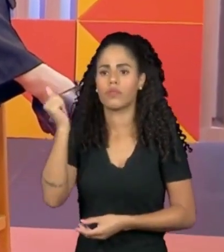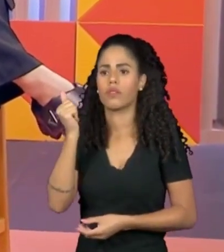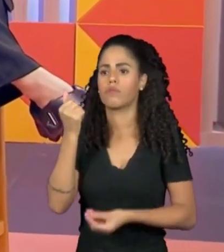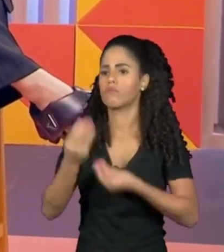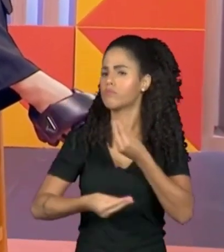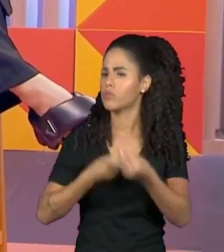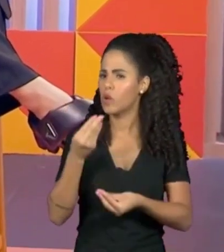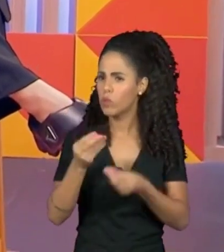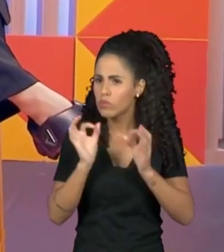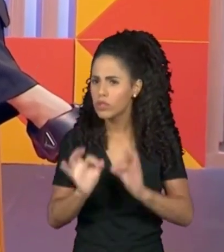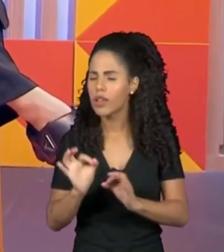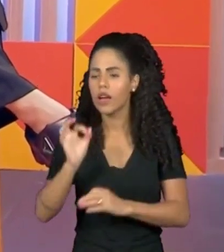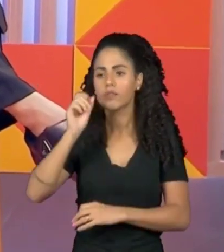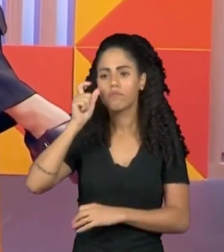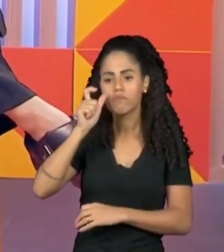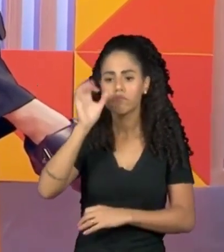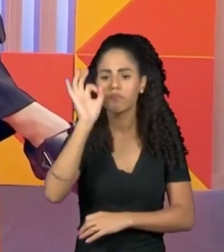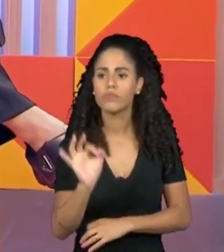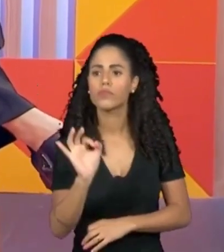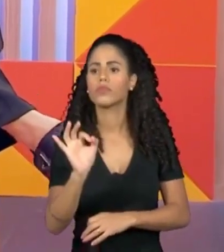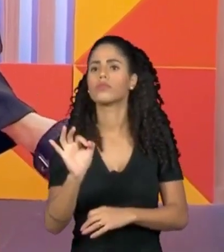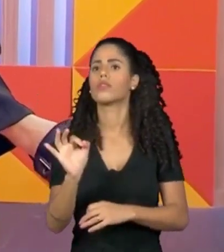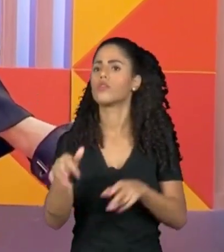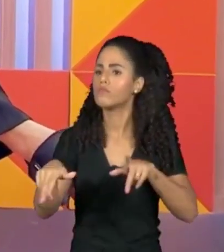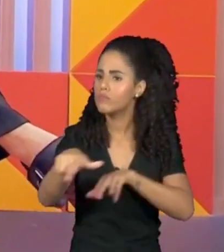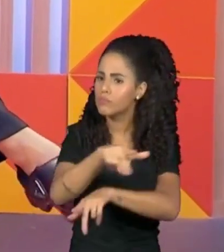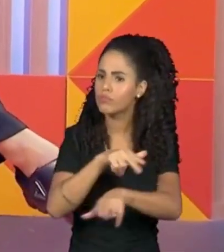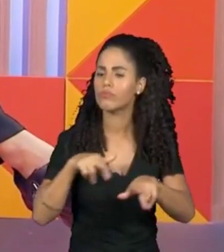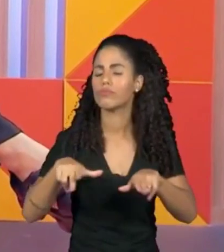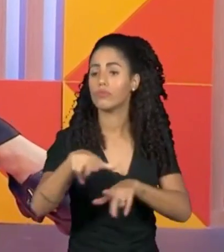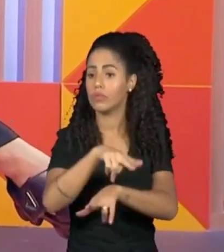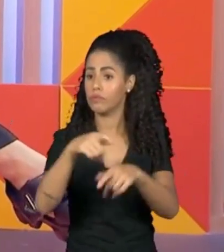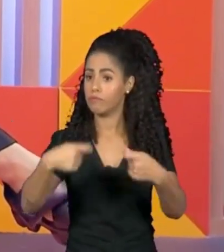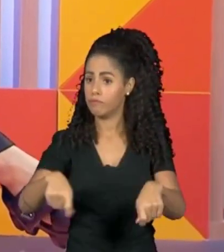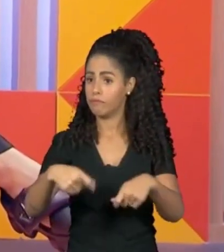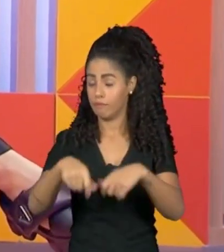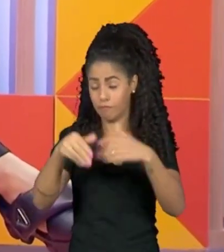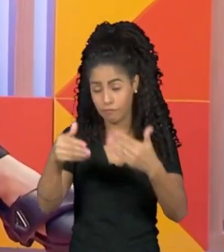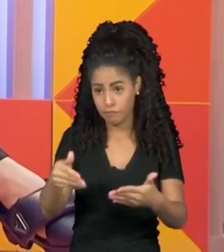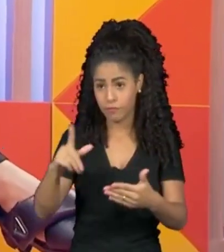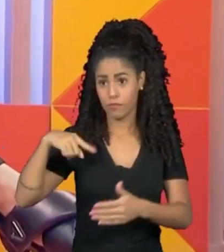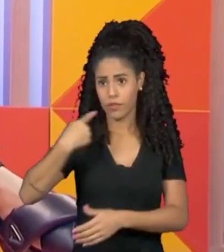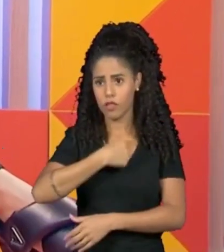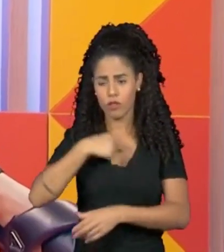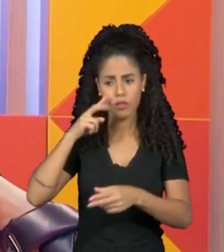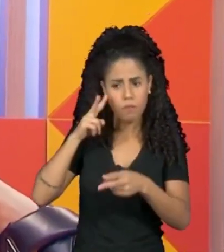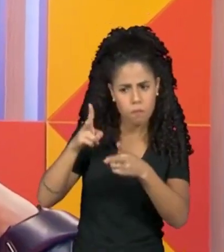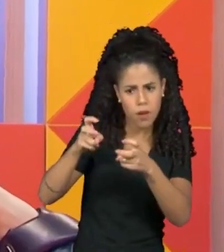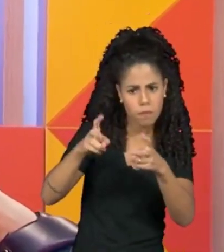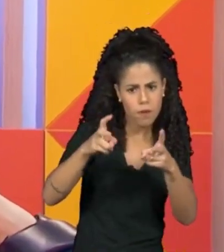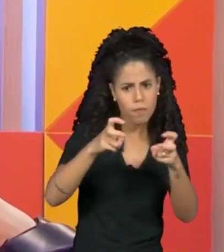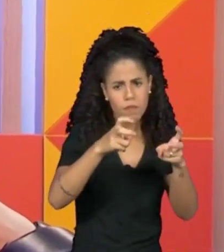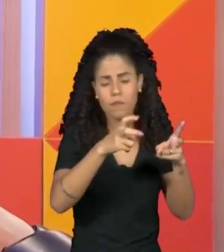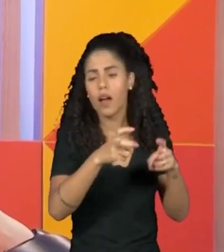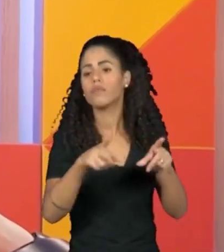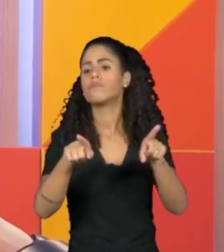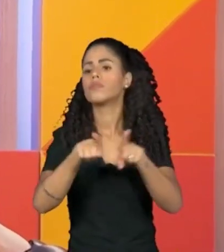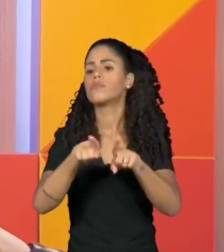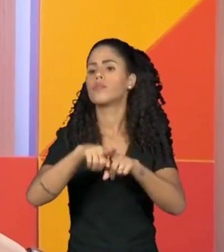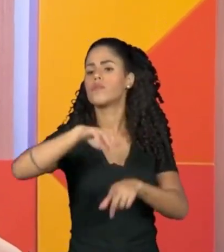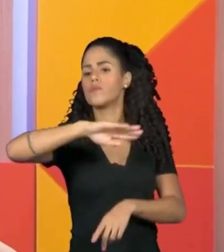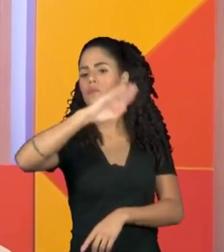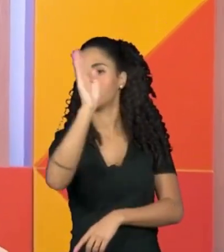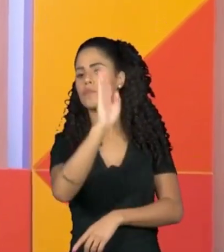endereçado de modo plural, de modo diverso. E quando a gente olha também pras estruturas e o modo como as